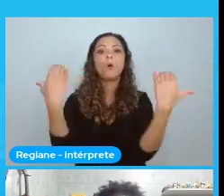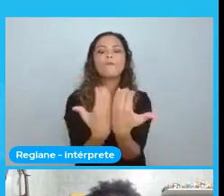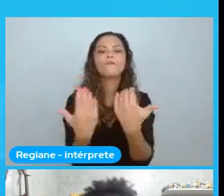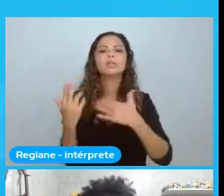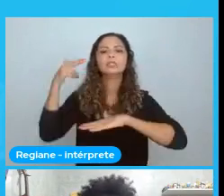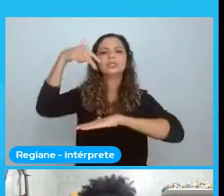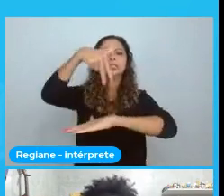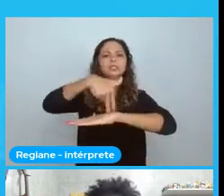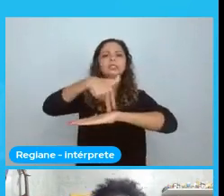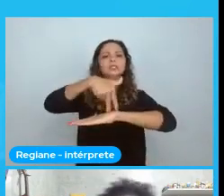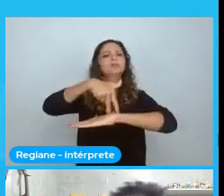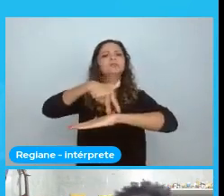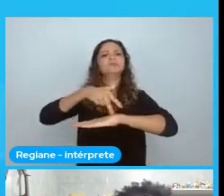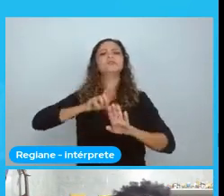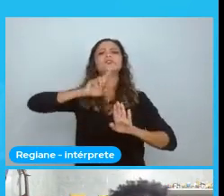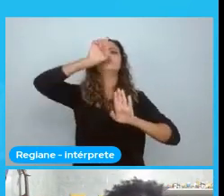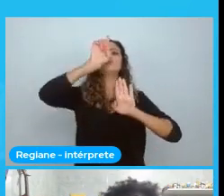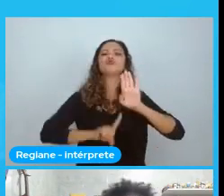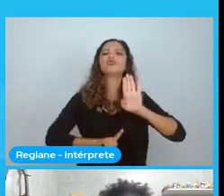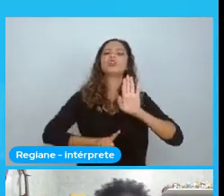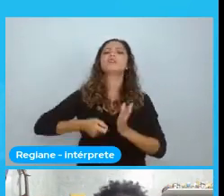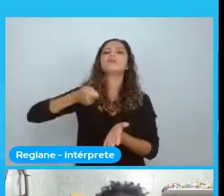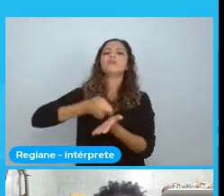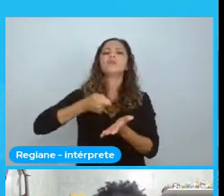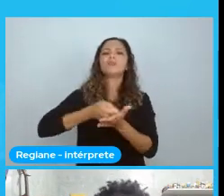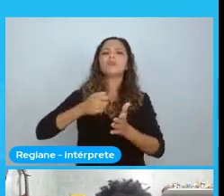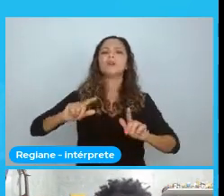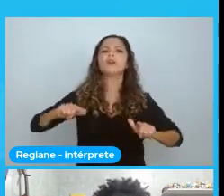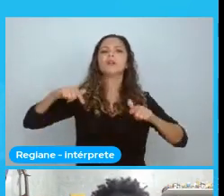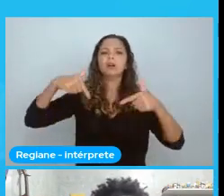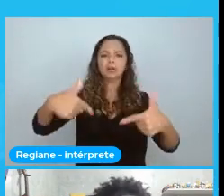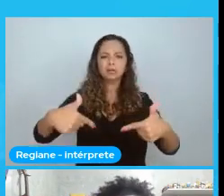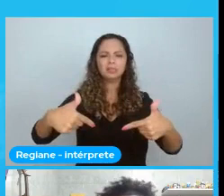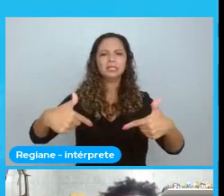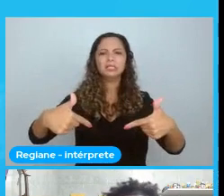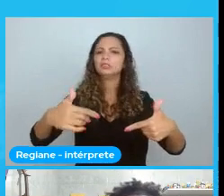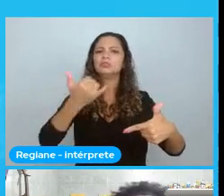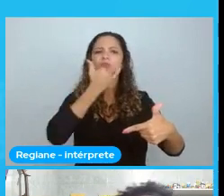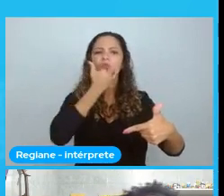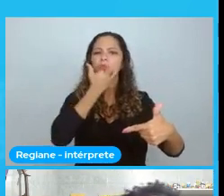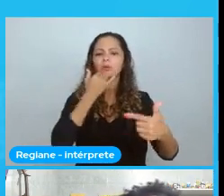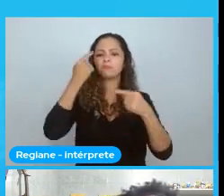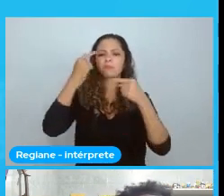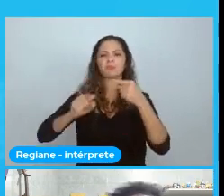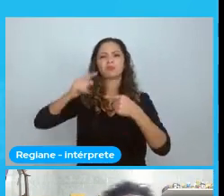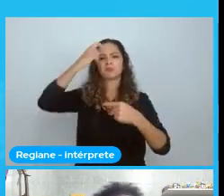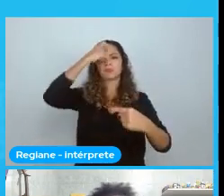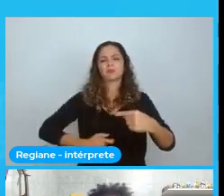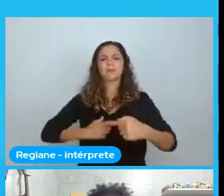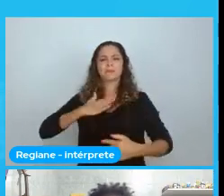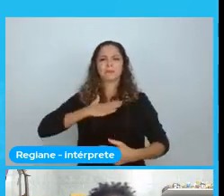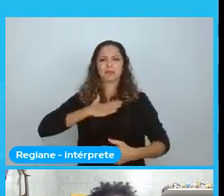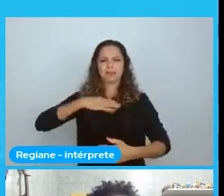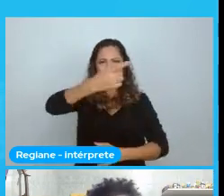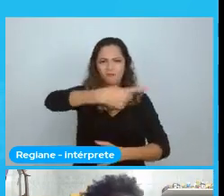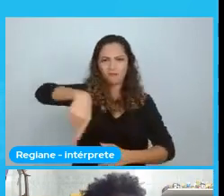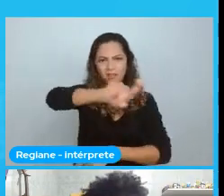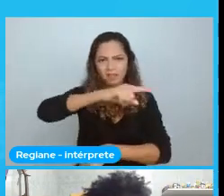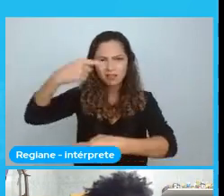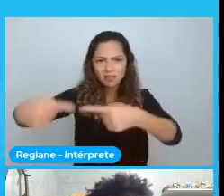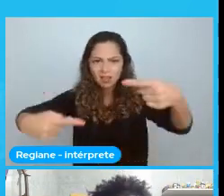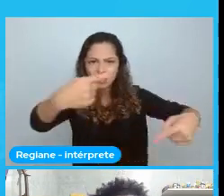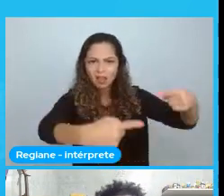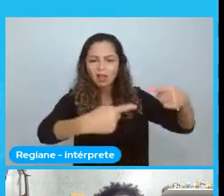está sendo reivindicado. E tudo aquilo. Que está sendo colocado. Não consegue contemplar ela. Porque enquanto eles estão falando. Que as mulheres devem ser